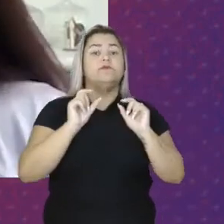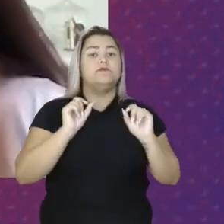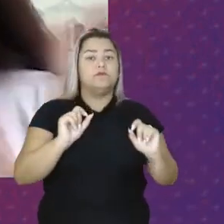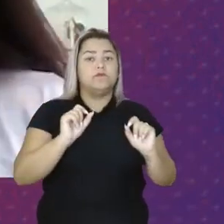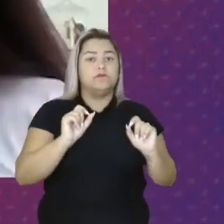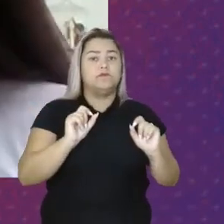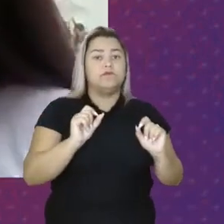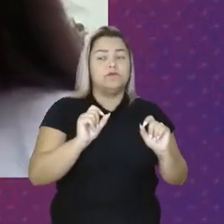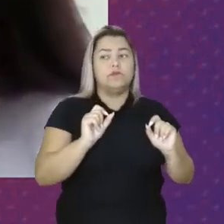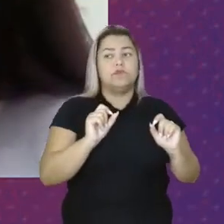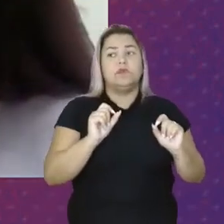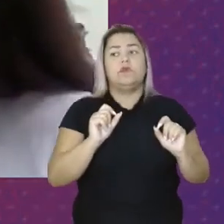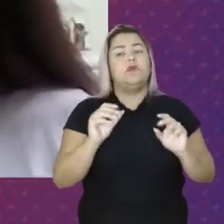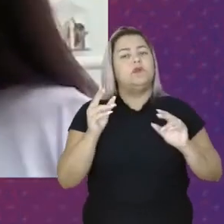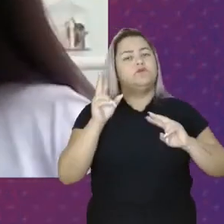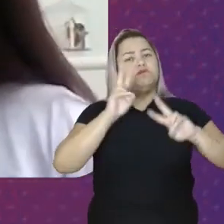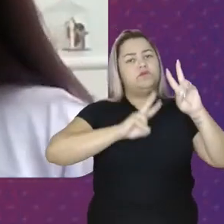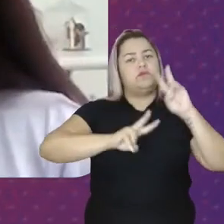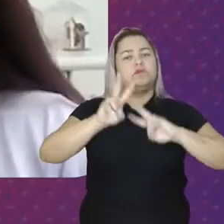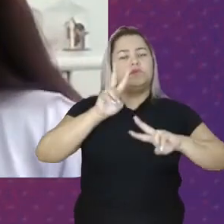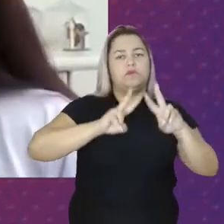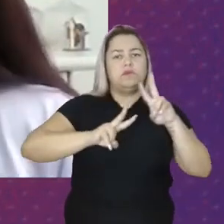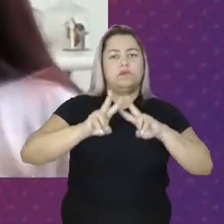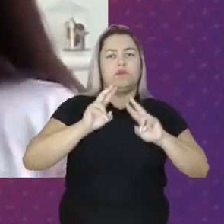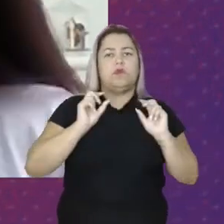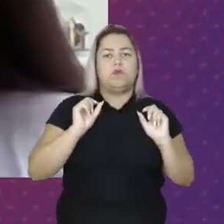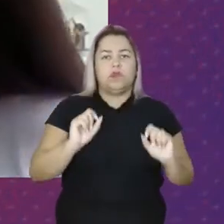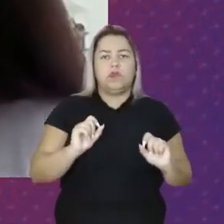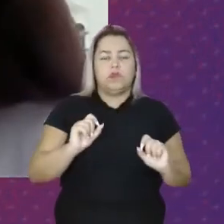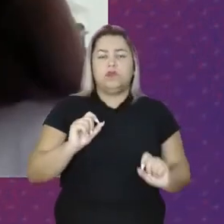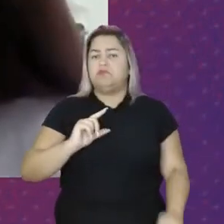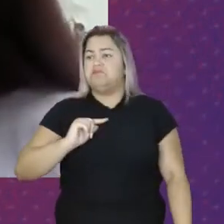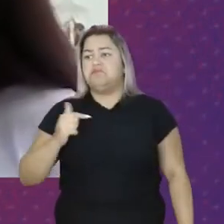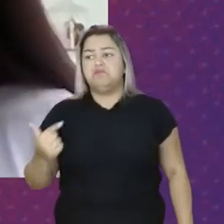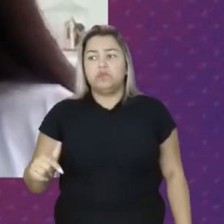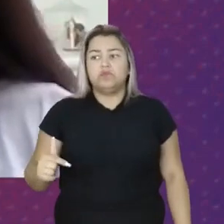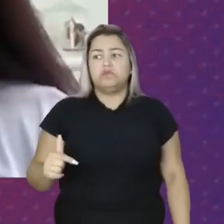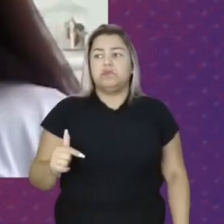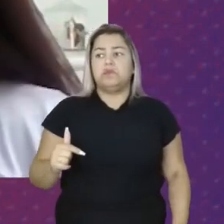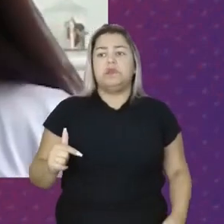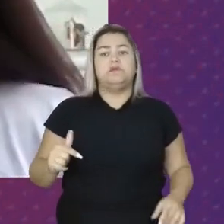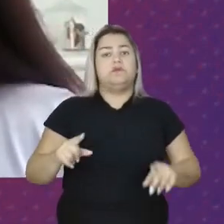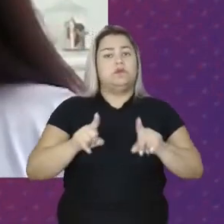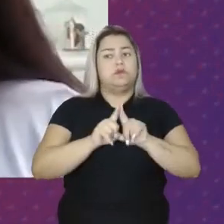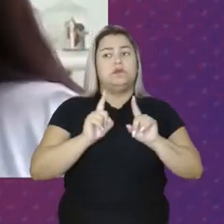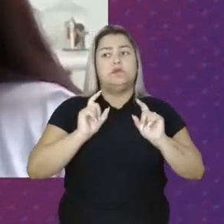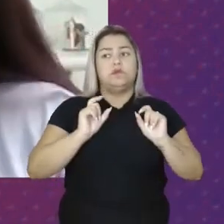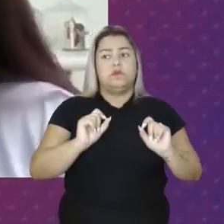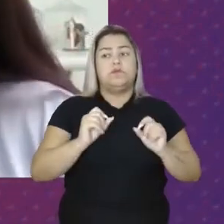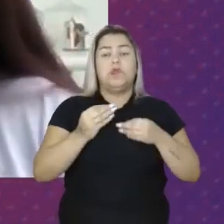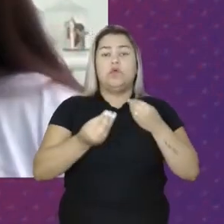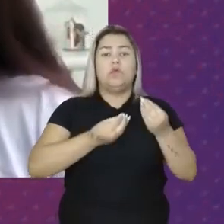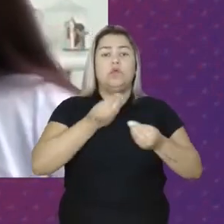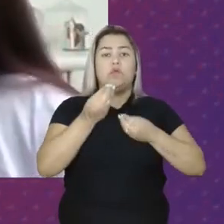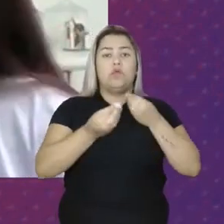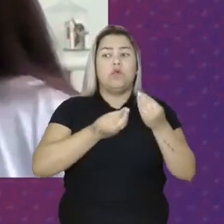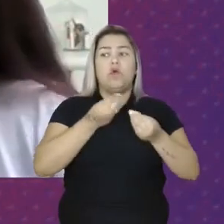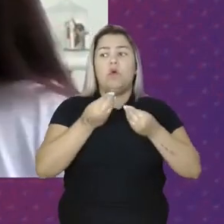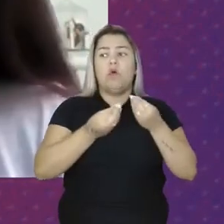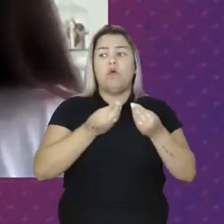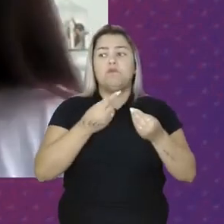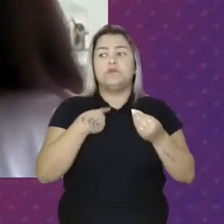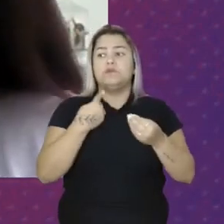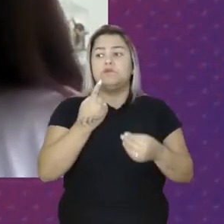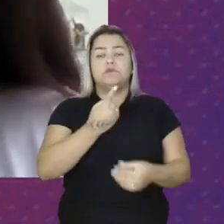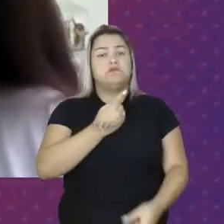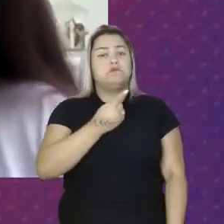sempre ficou Muito na invisibilidade Então é como Se ele não existisse E como consequência Disso É como se Nós também Não